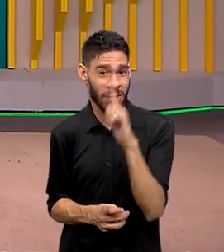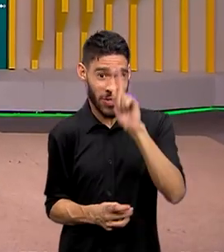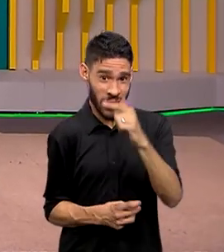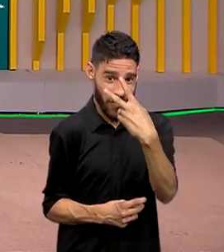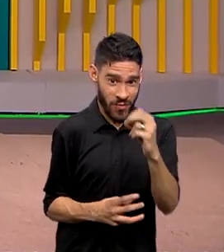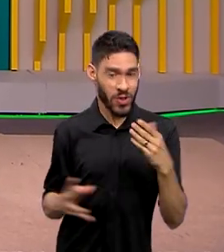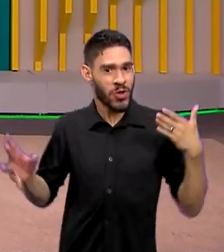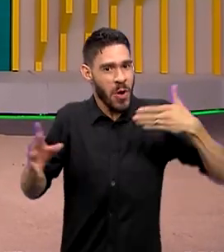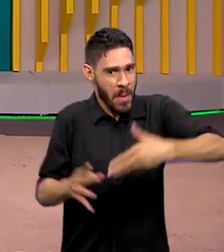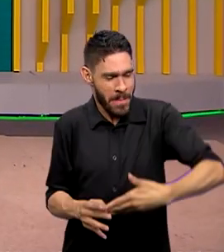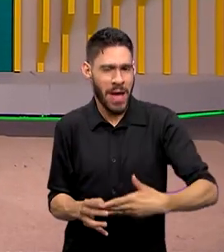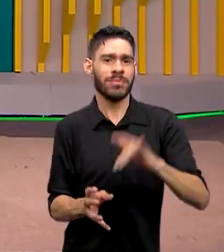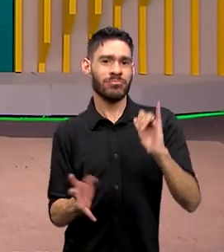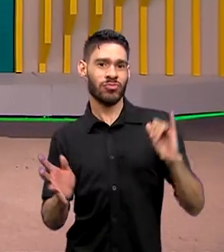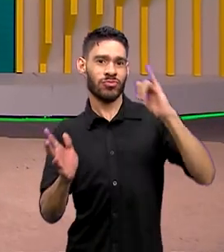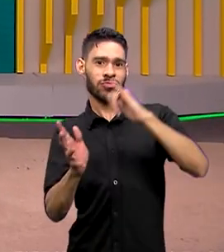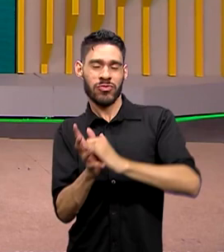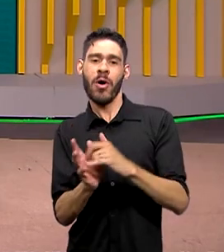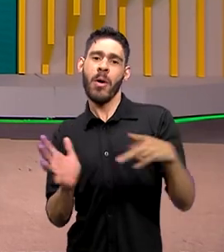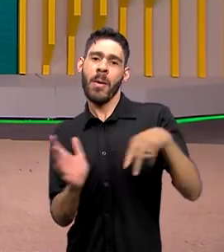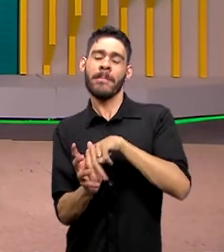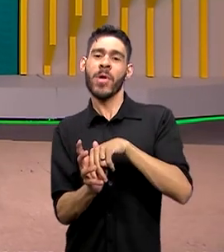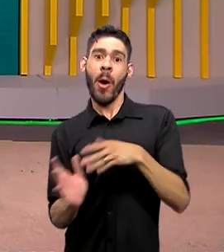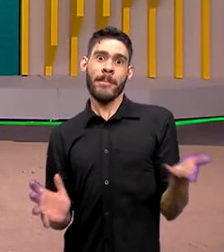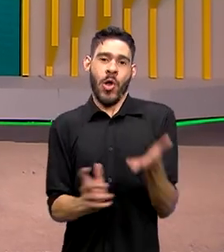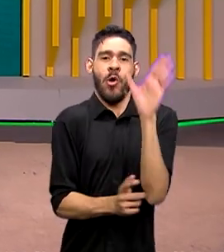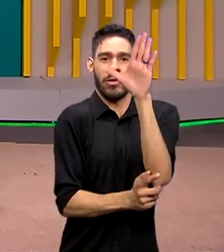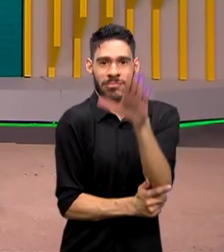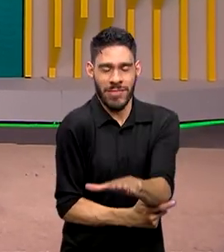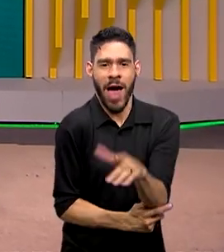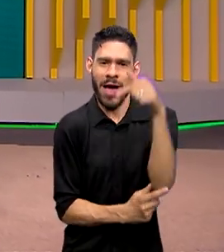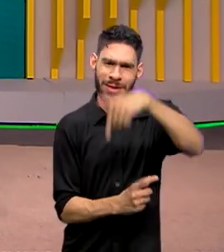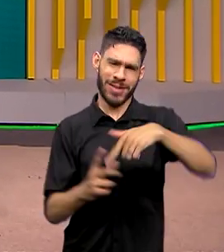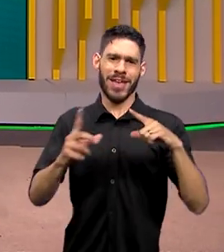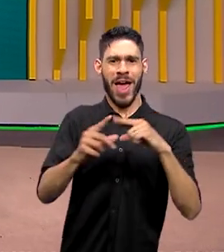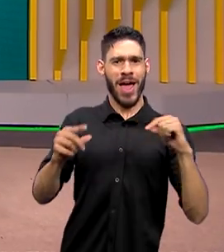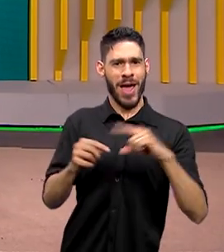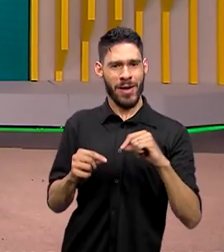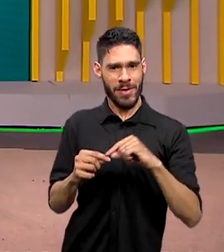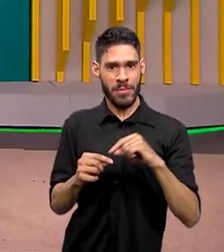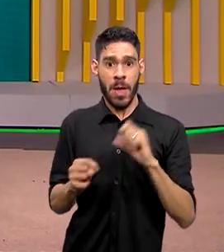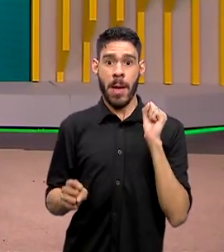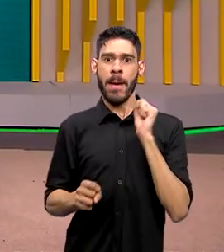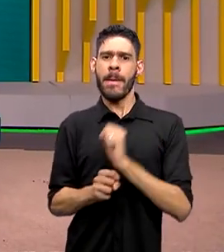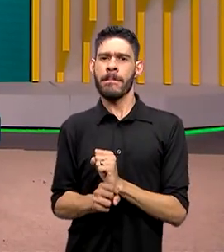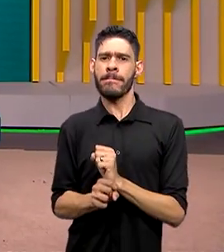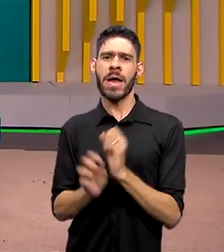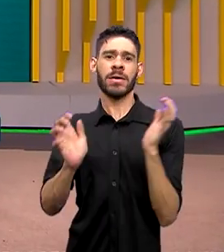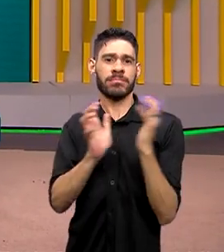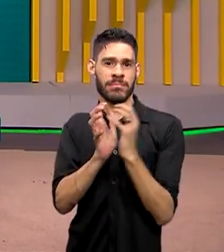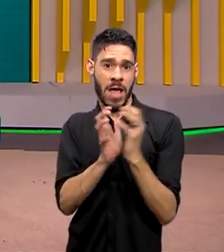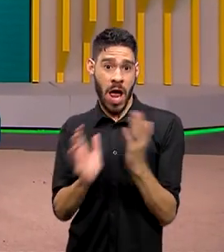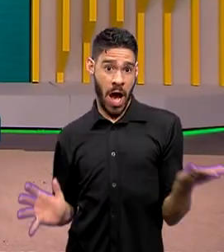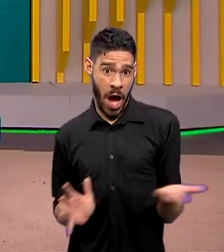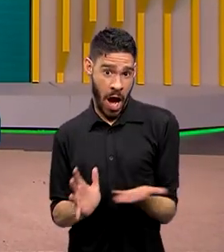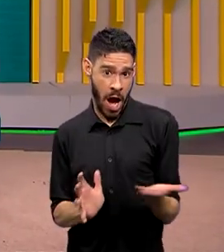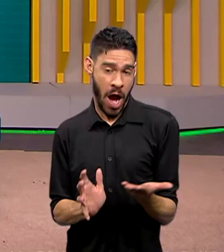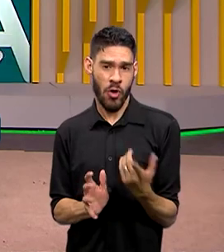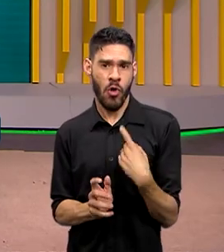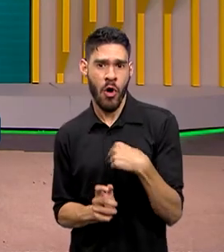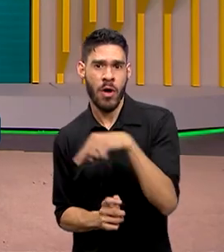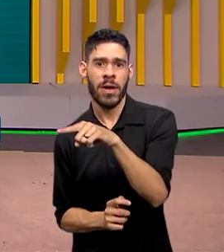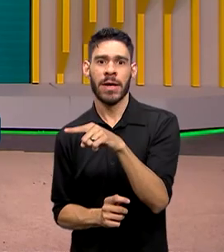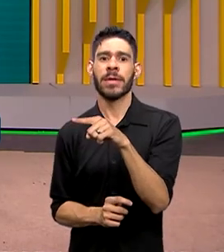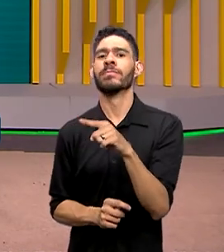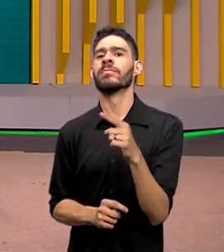fim de semana. O avião presidencial decolou hoje à tarde daqui de Brasília, fez uma parada em Recife e agora está seguindo